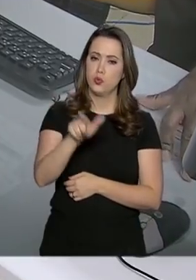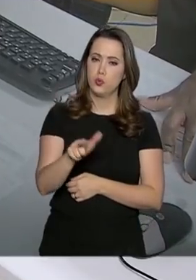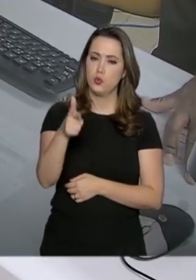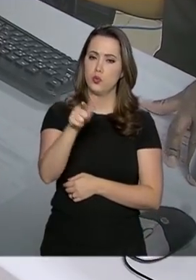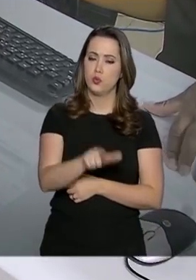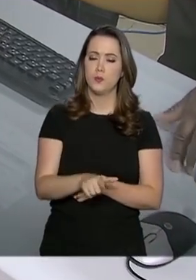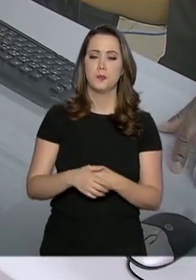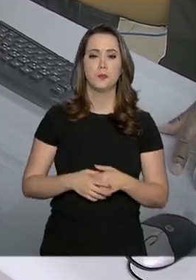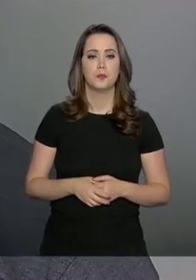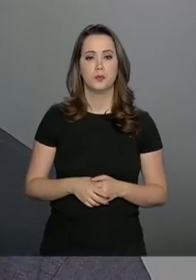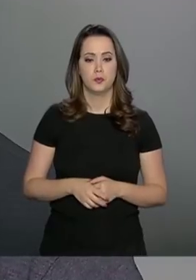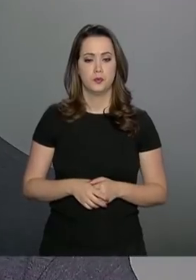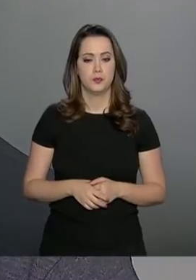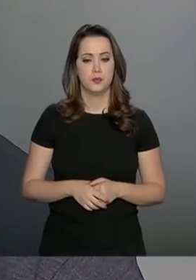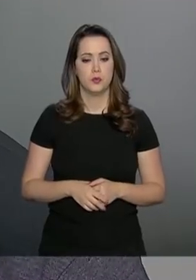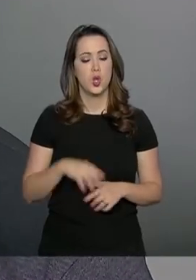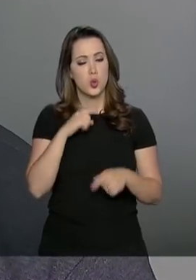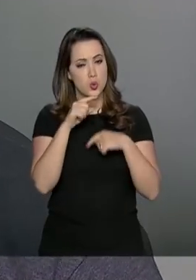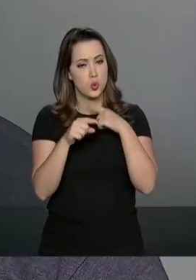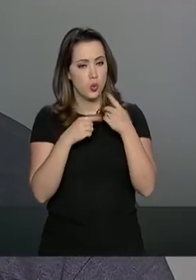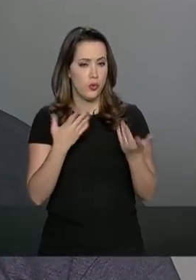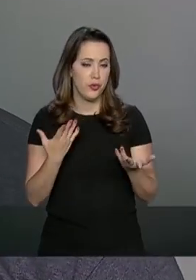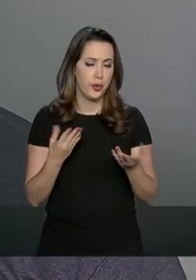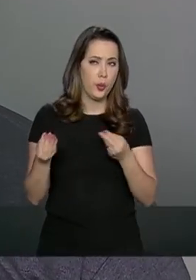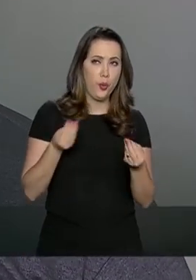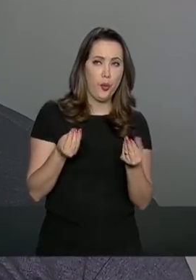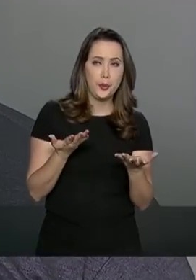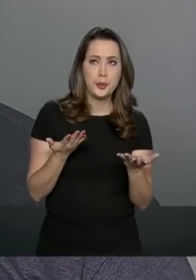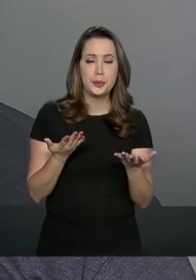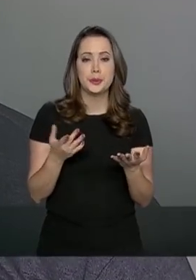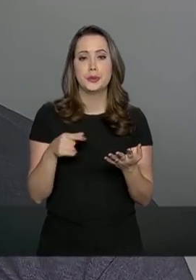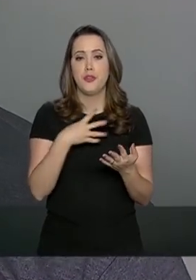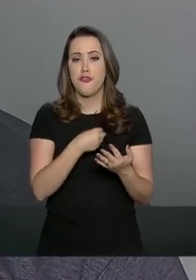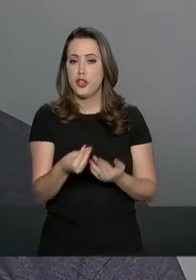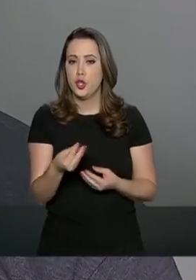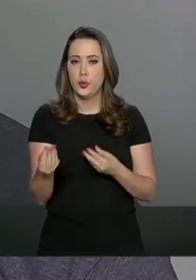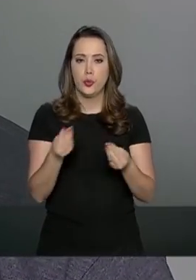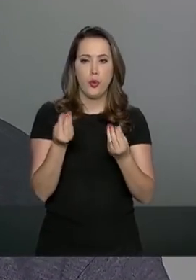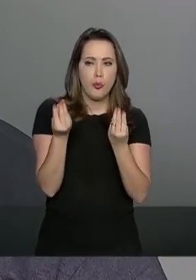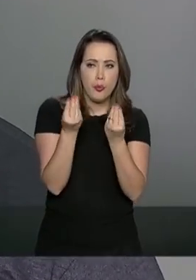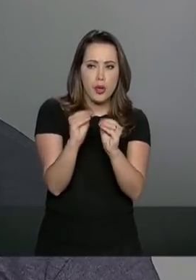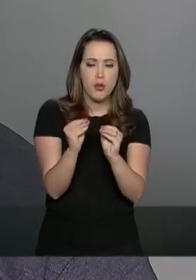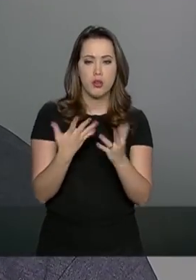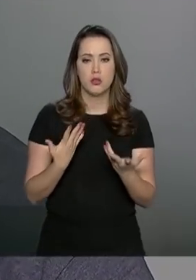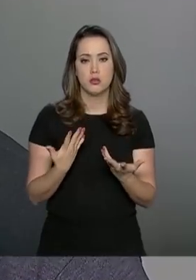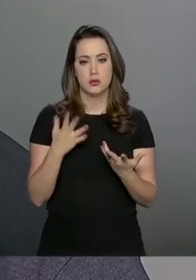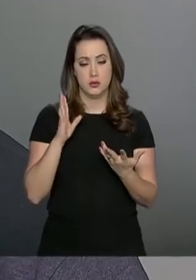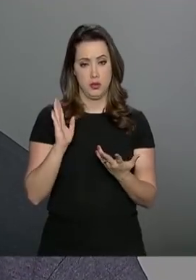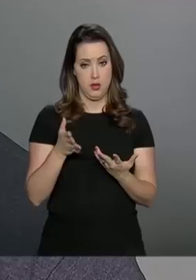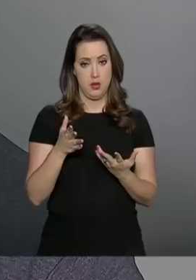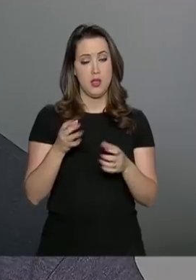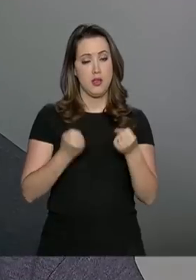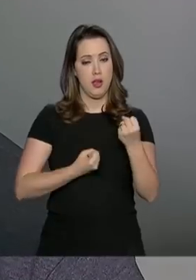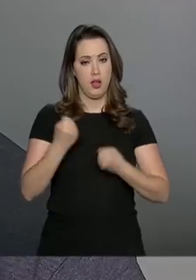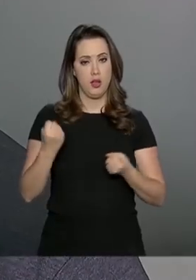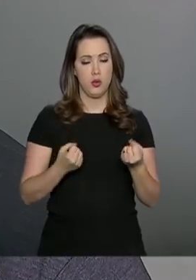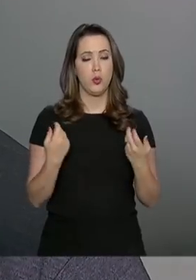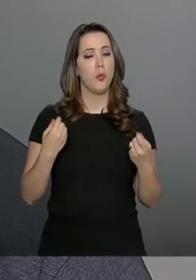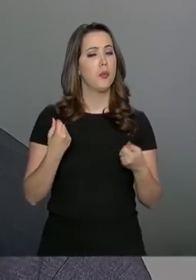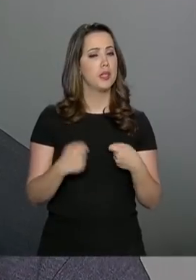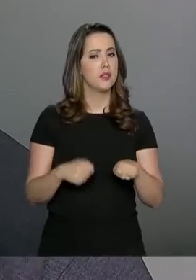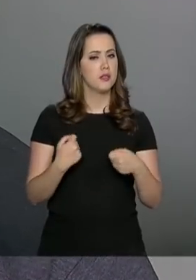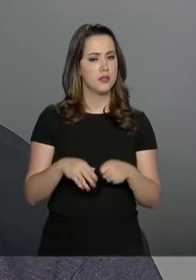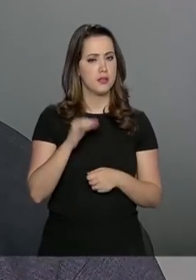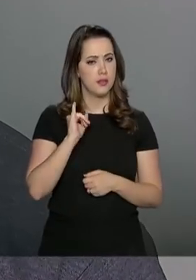Apoio Contábil e Fiscal. As dúvidas foram sobre colocar dependente e carro também, se precisa